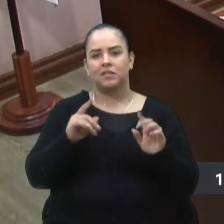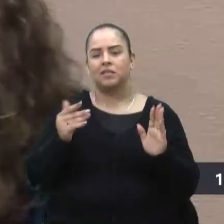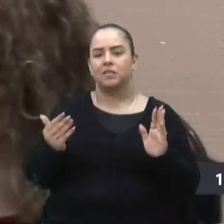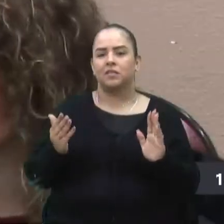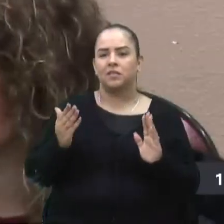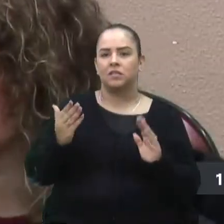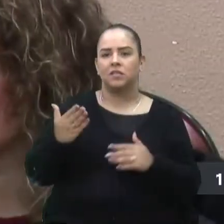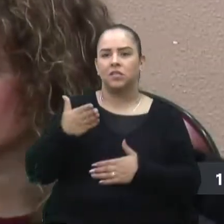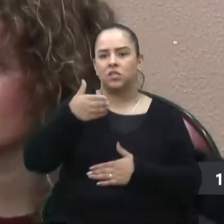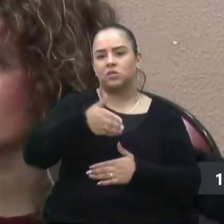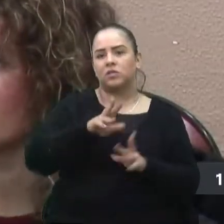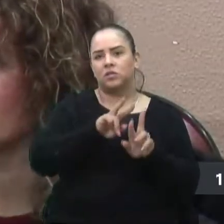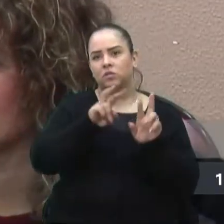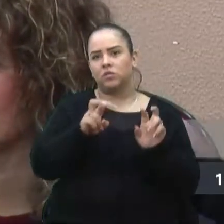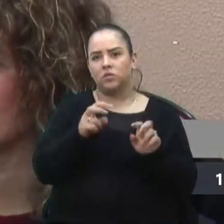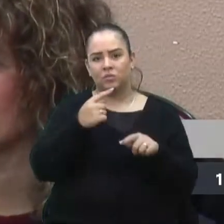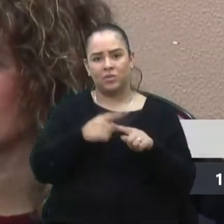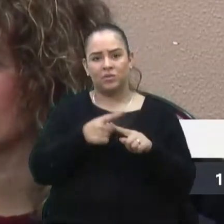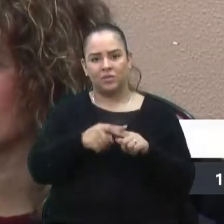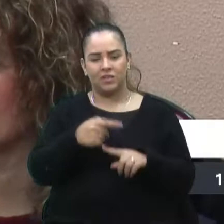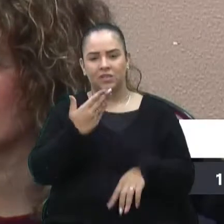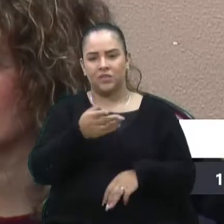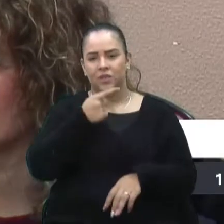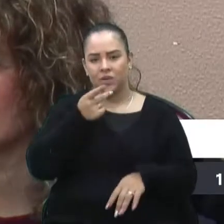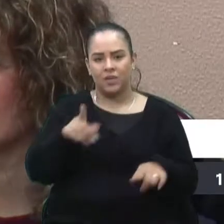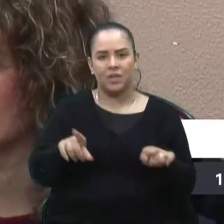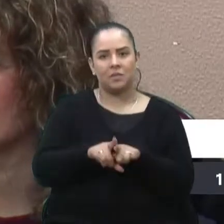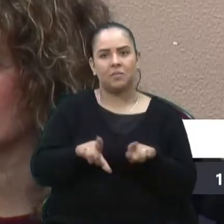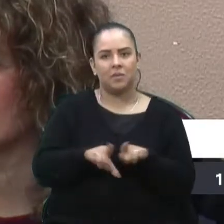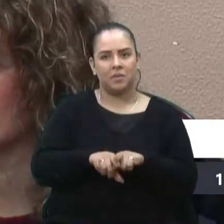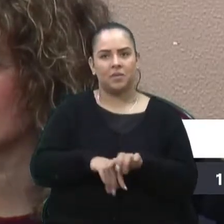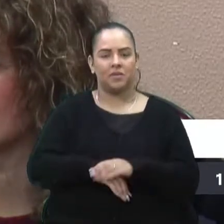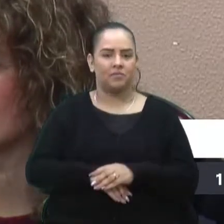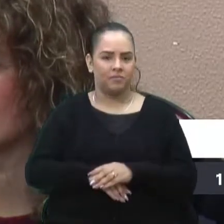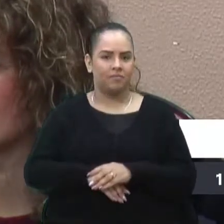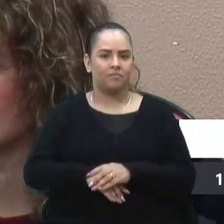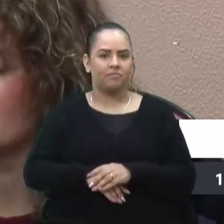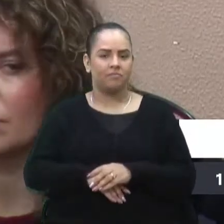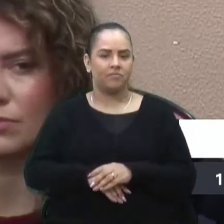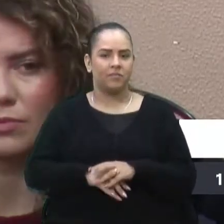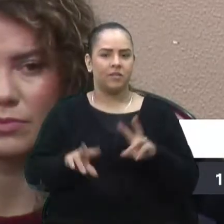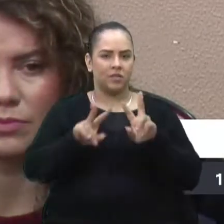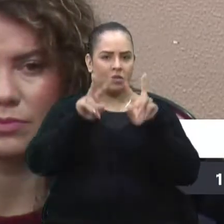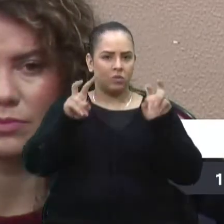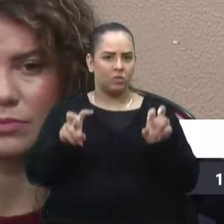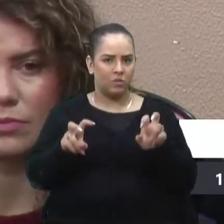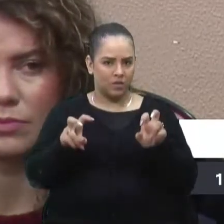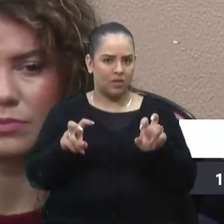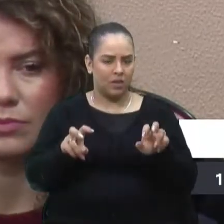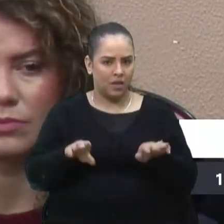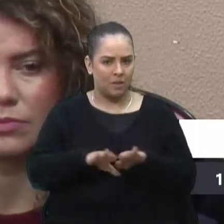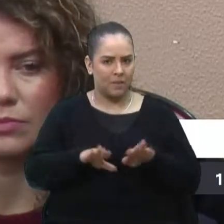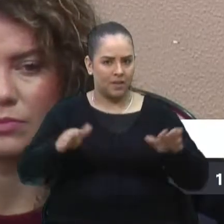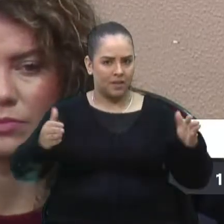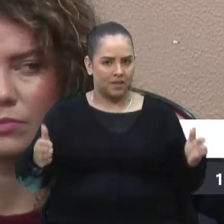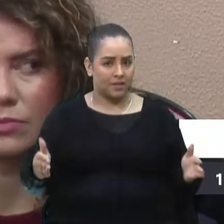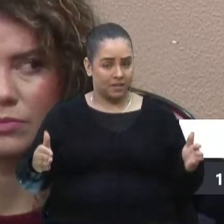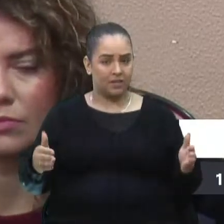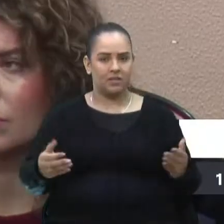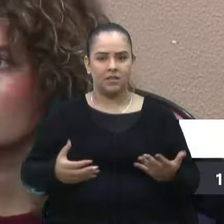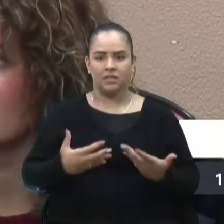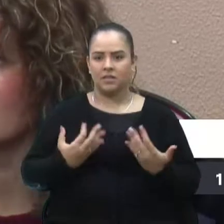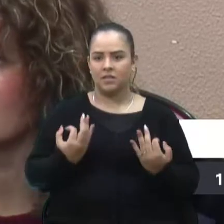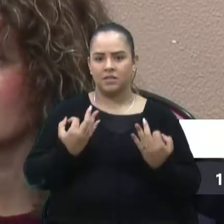assunto, pela sua fala também, quando chegou este assunto na mesa, com certeza fui